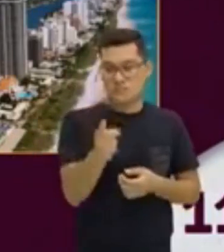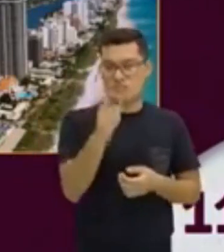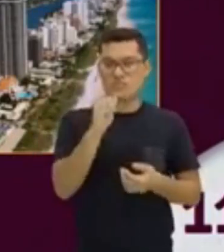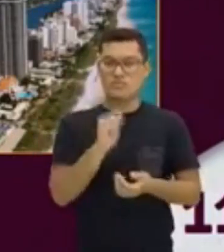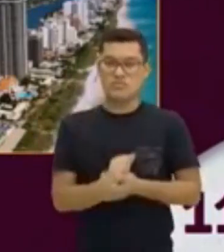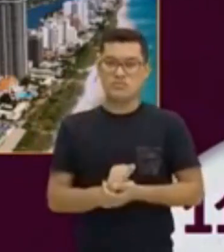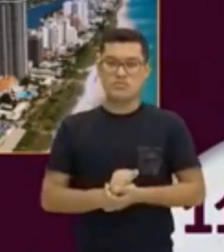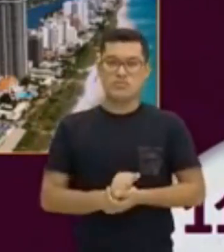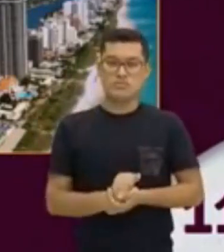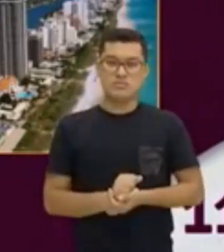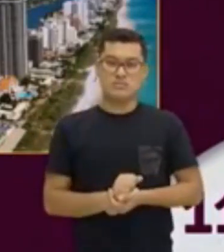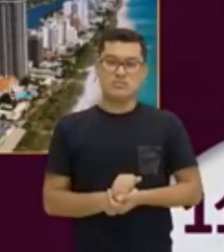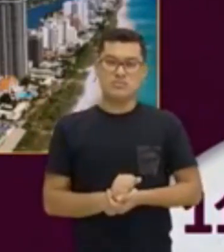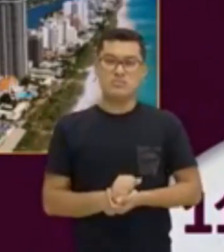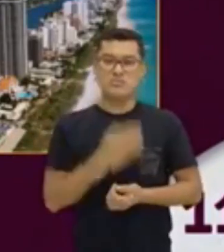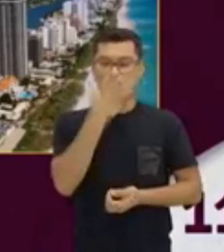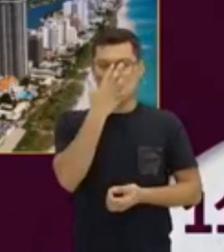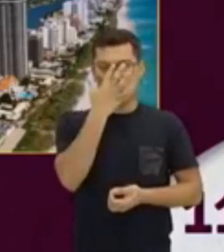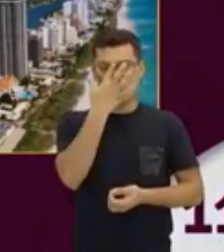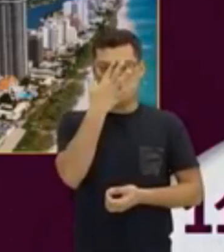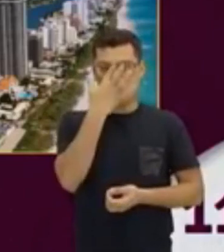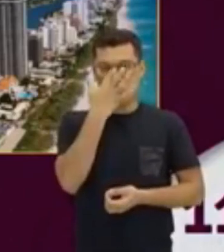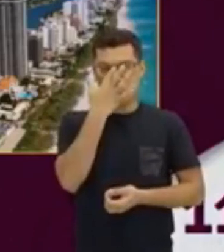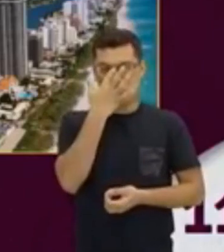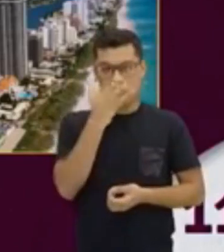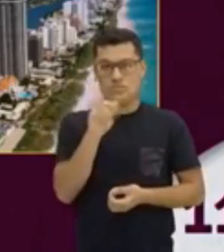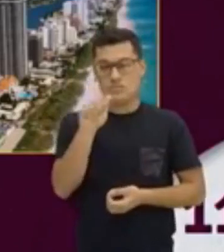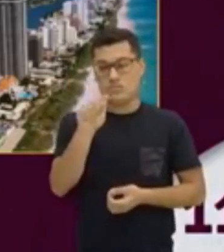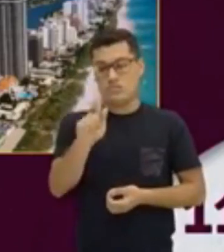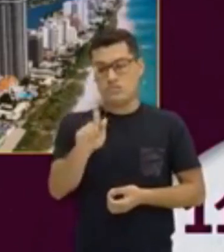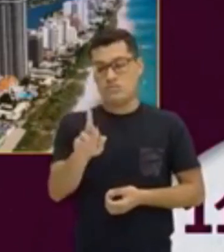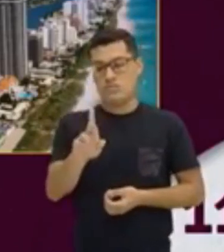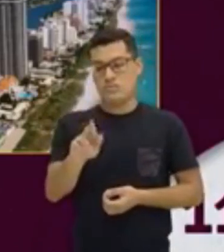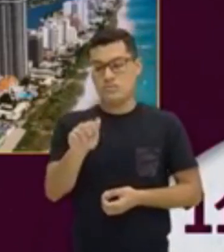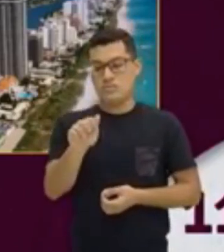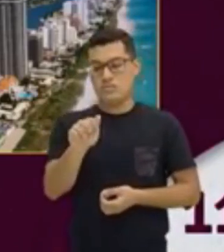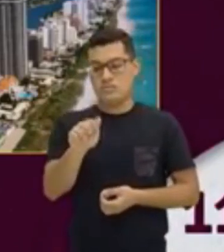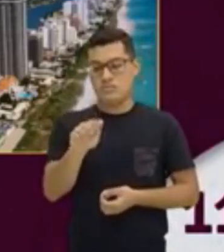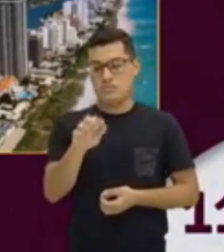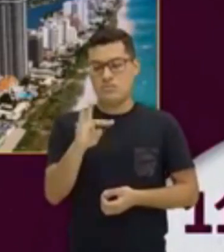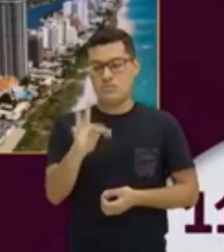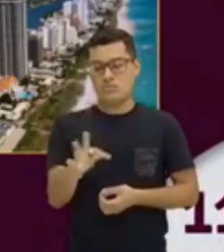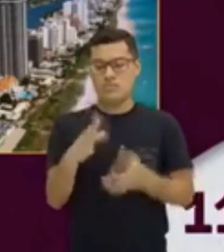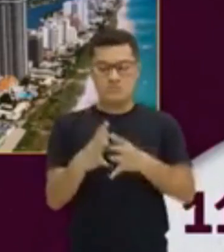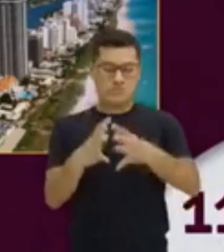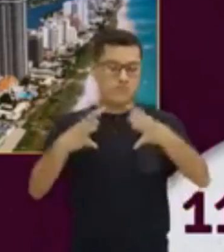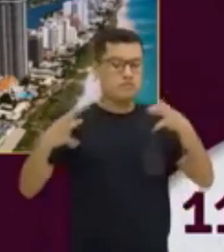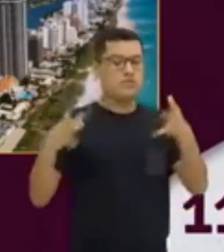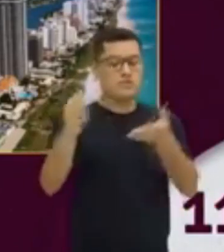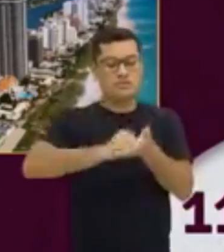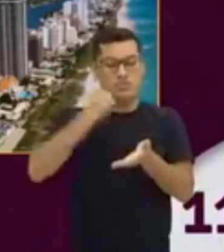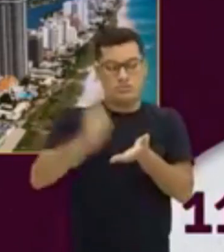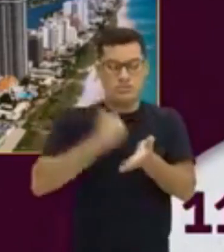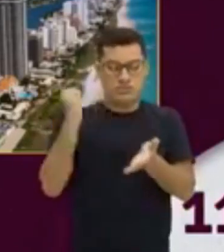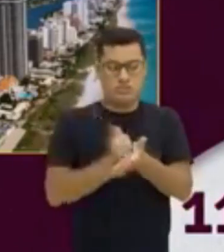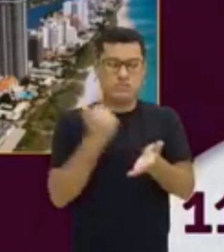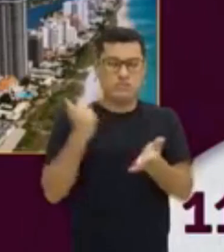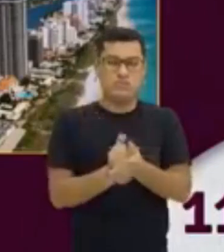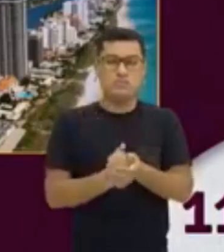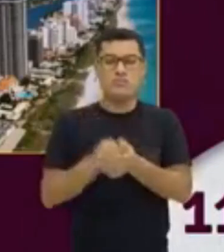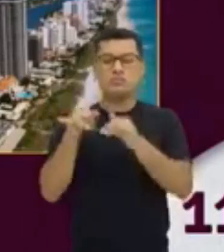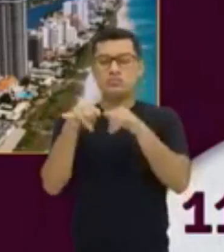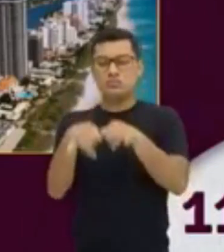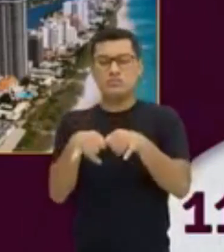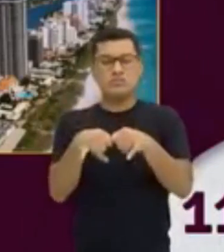um grande escritor. Ele é um grande escritor. Tá? Ficando claro?